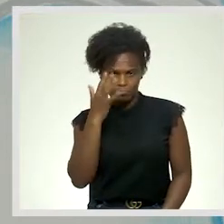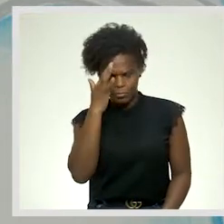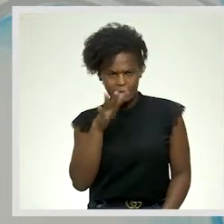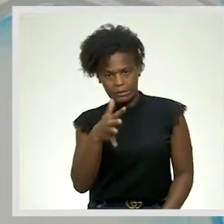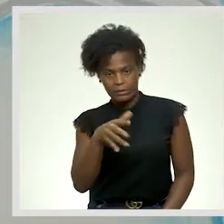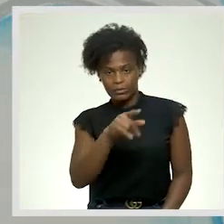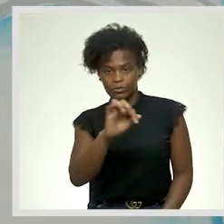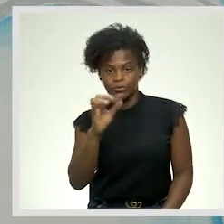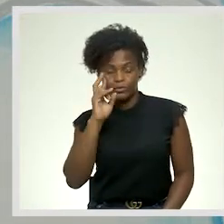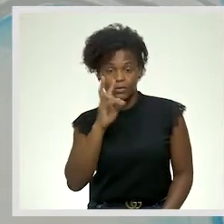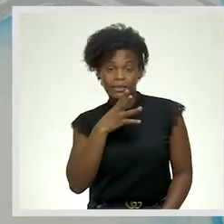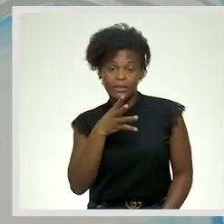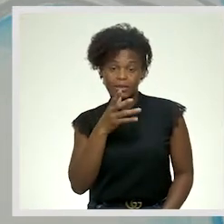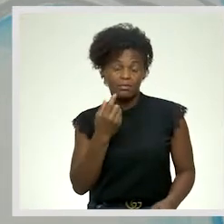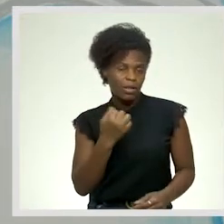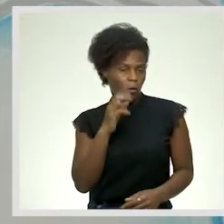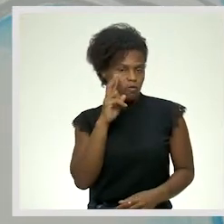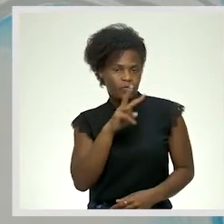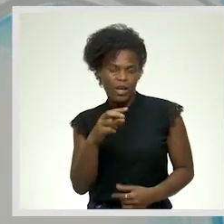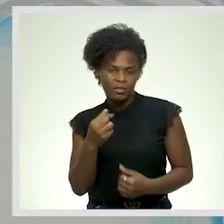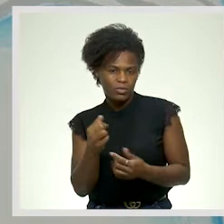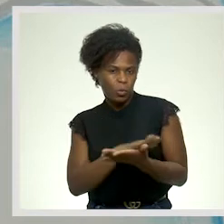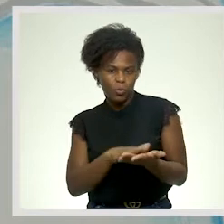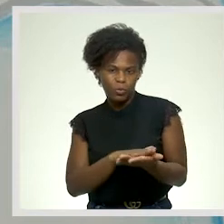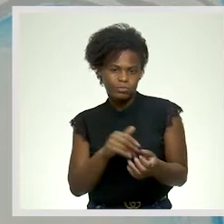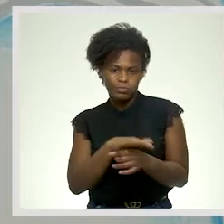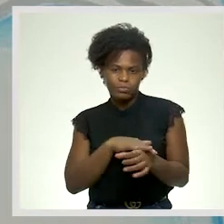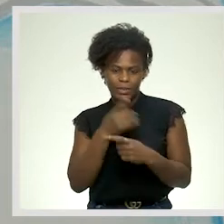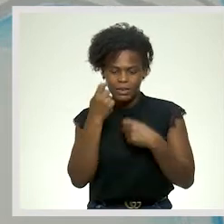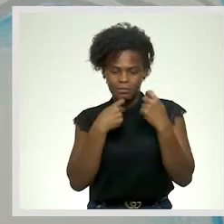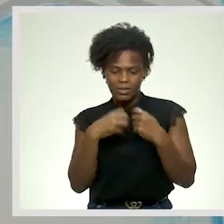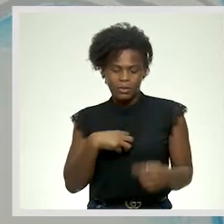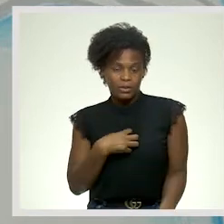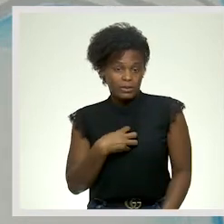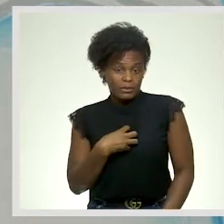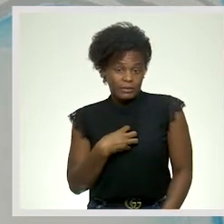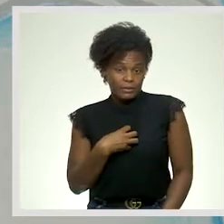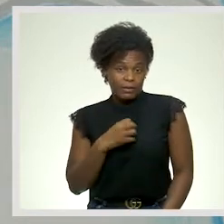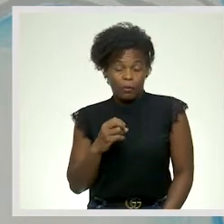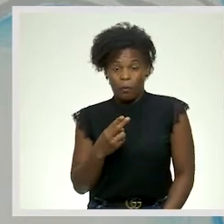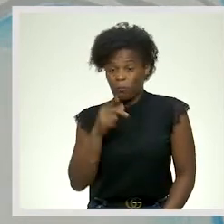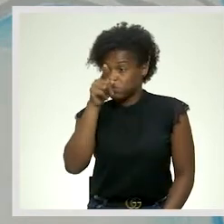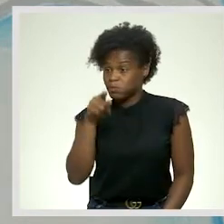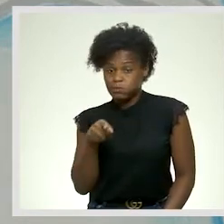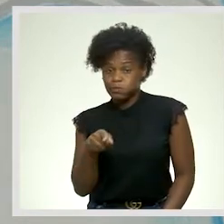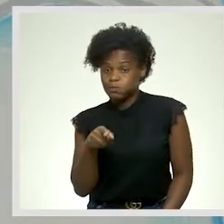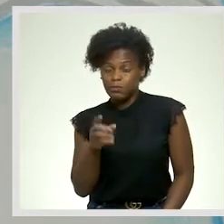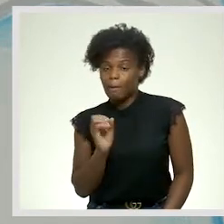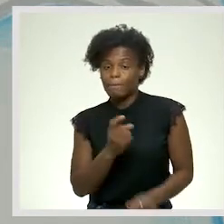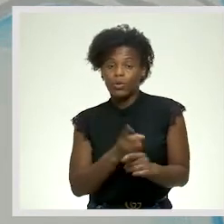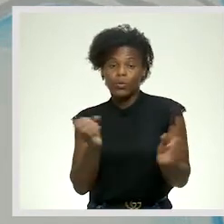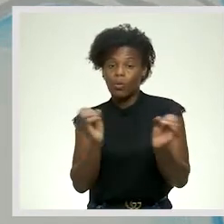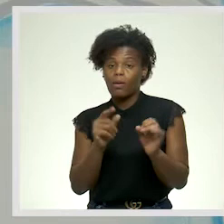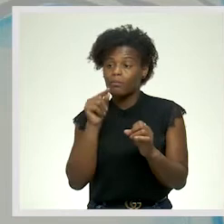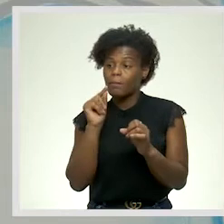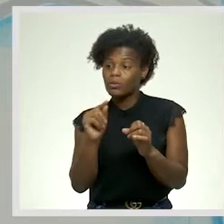vejo nenhum caso de expressão de sentimento ali ou de exclamação, porque não termina com um ponto